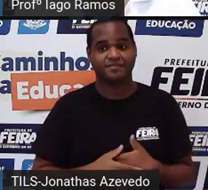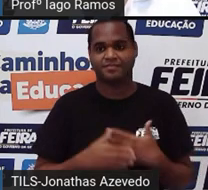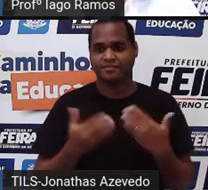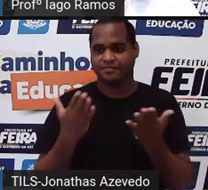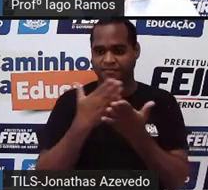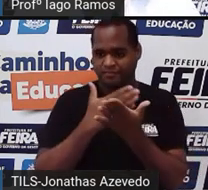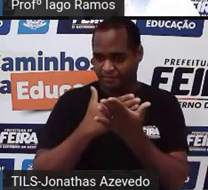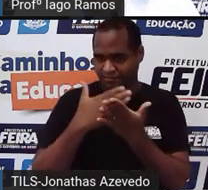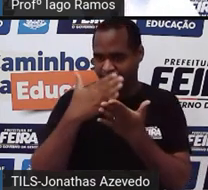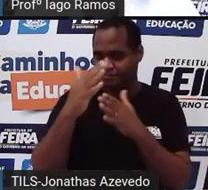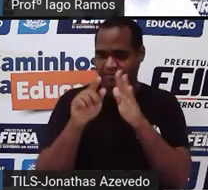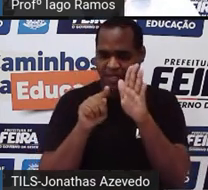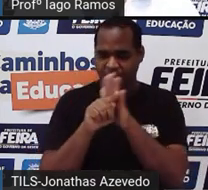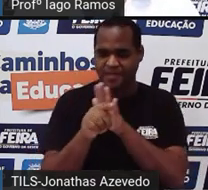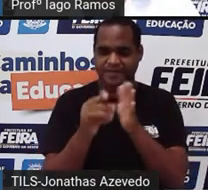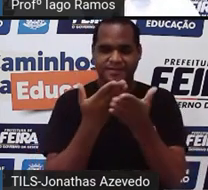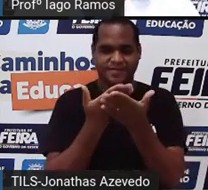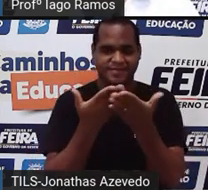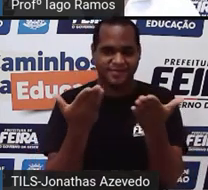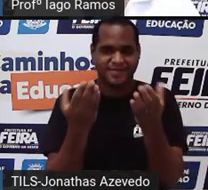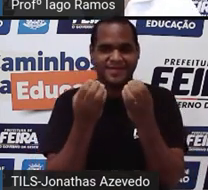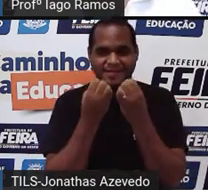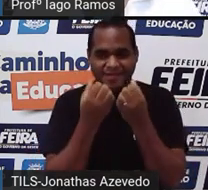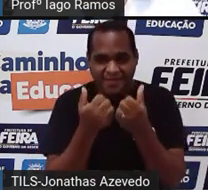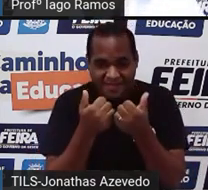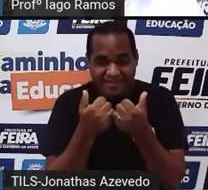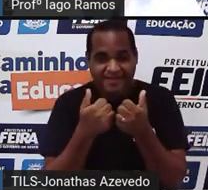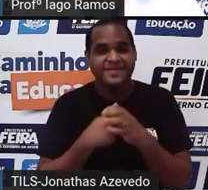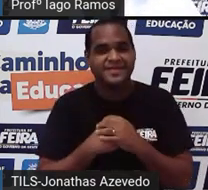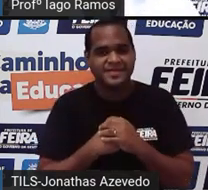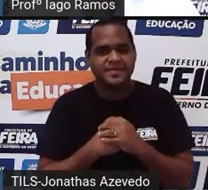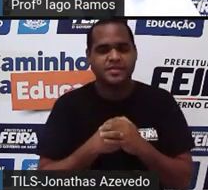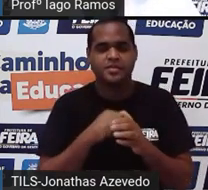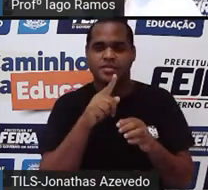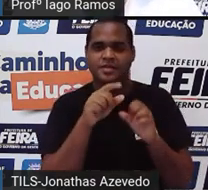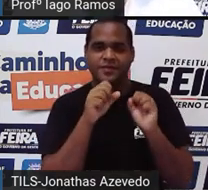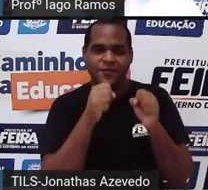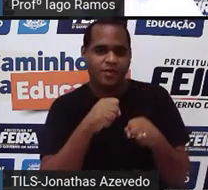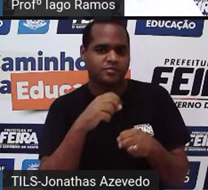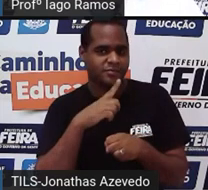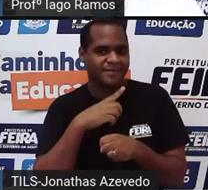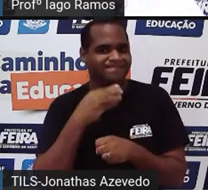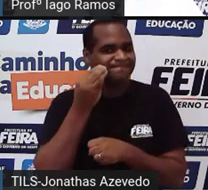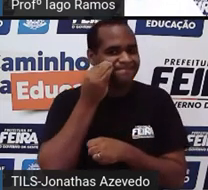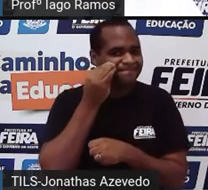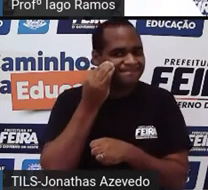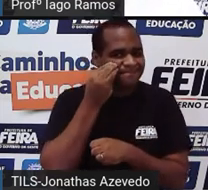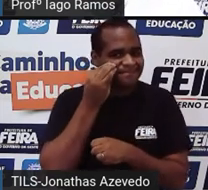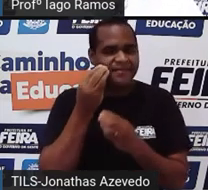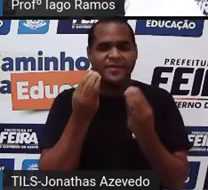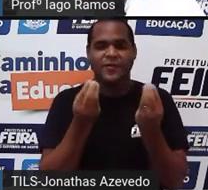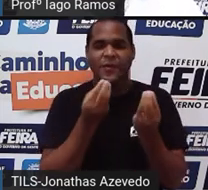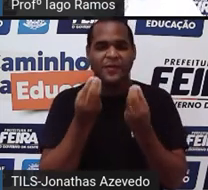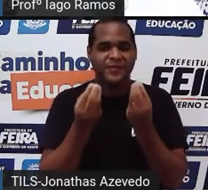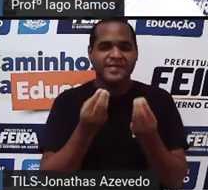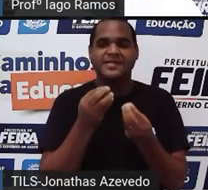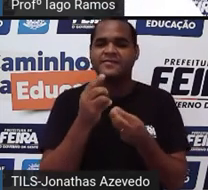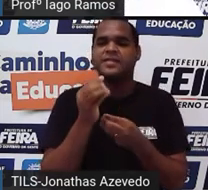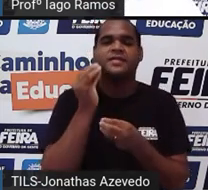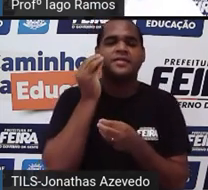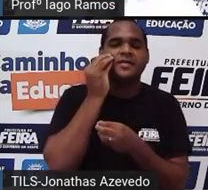com uma perguntinha para você, para já tentar fazer você